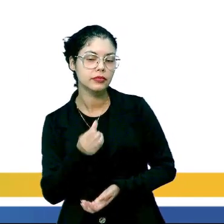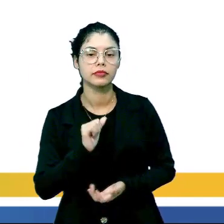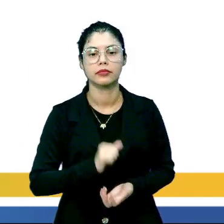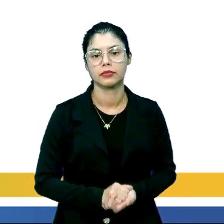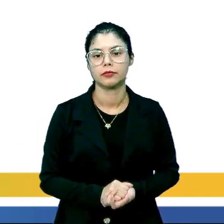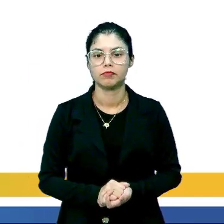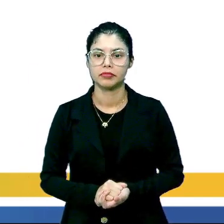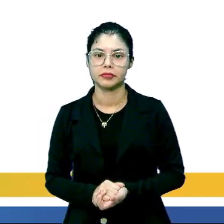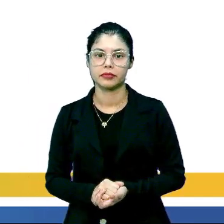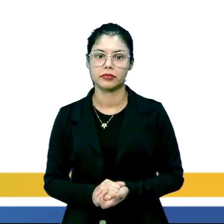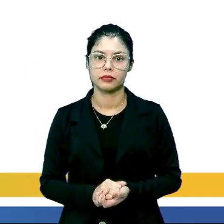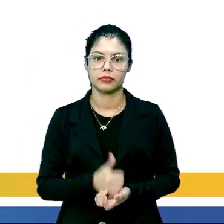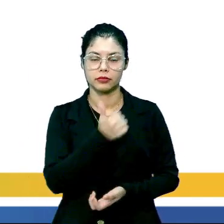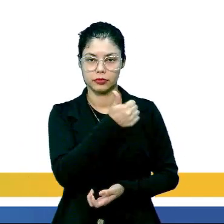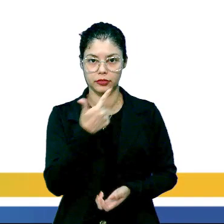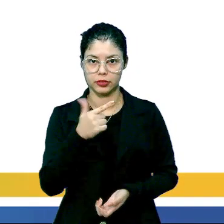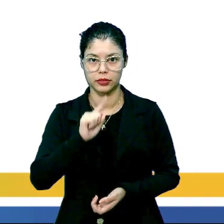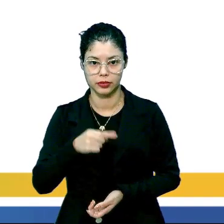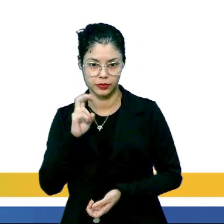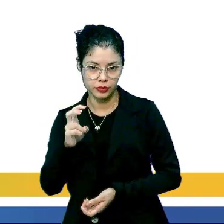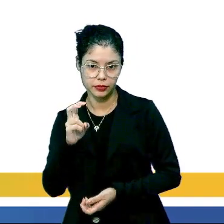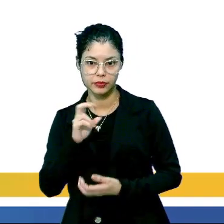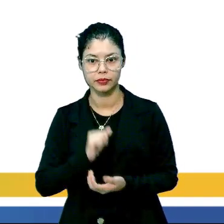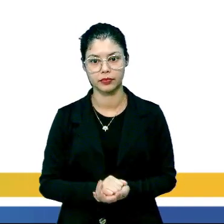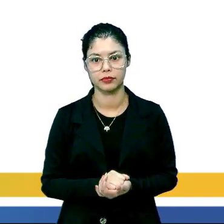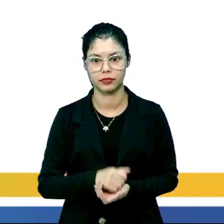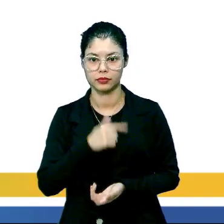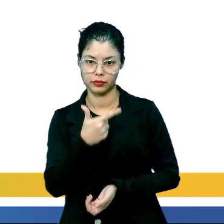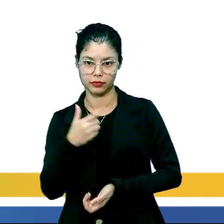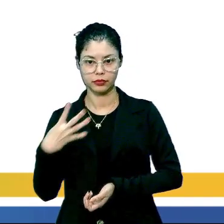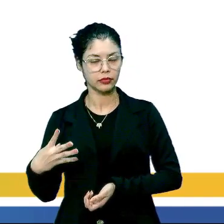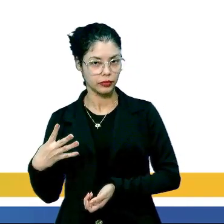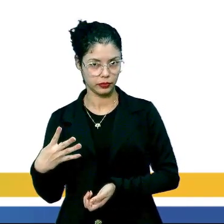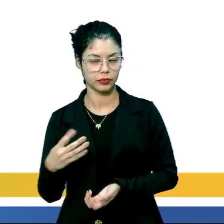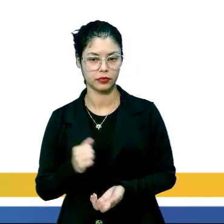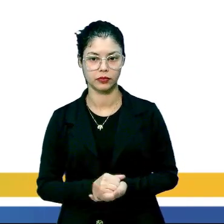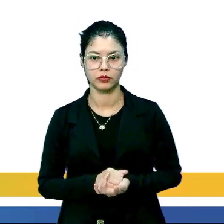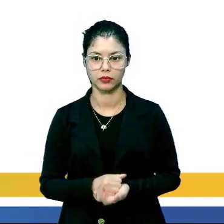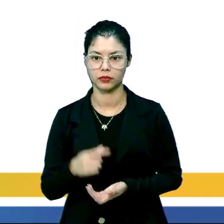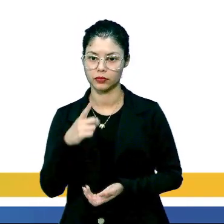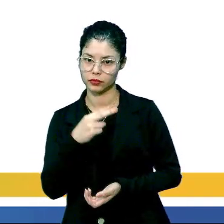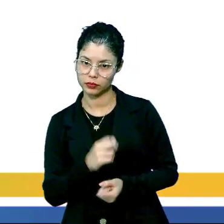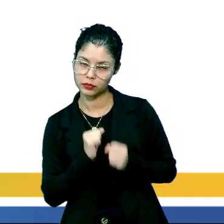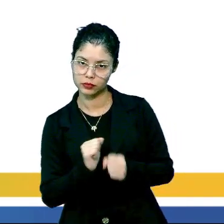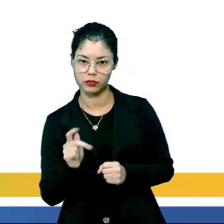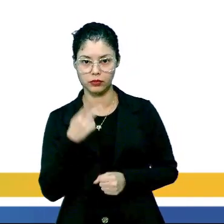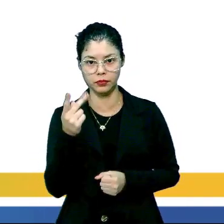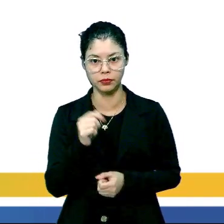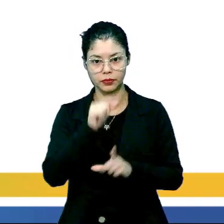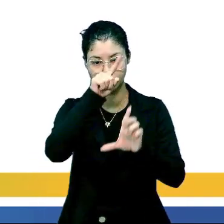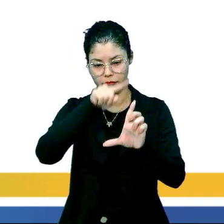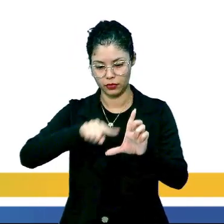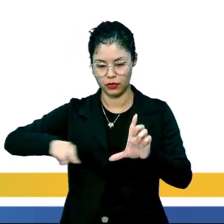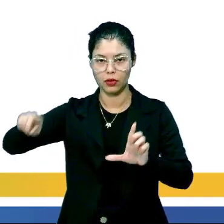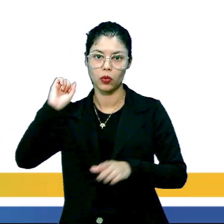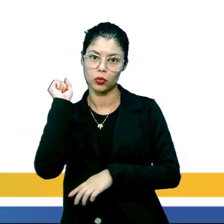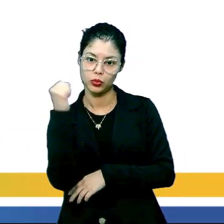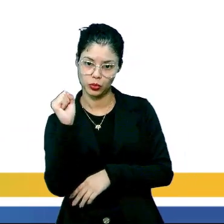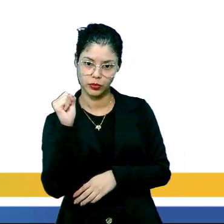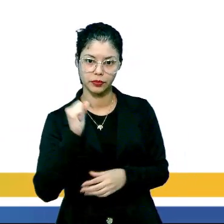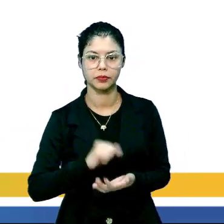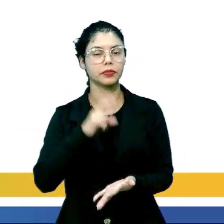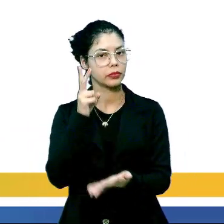16. Quando foi pra 12,5, essa idade foi pra 24. Então, posso dizer que o tempo de meia-vida, ele é 8.